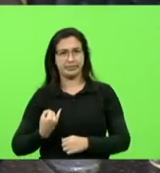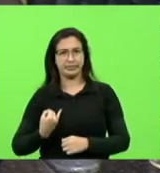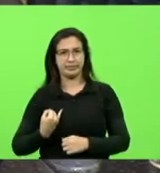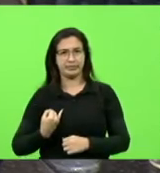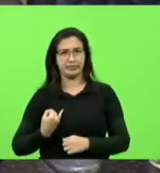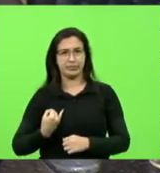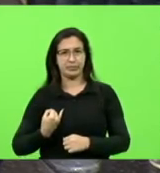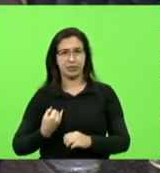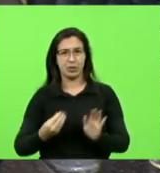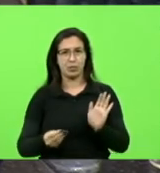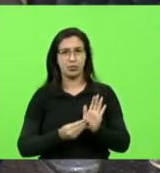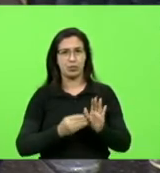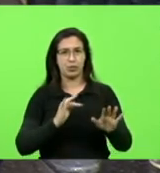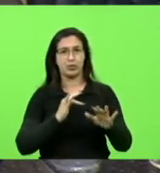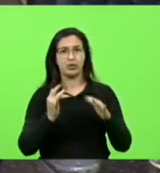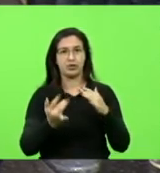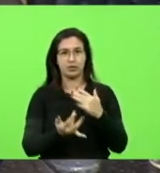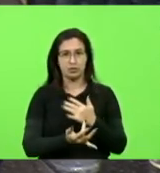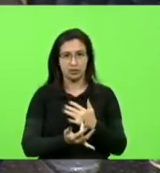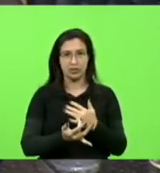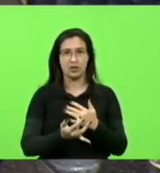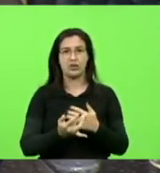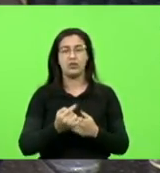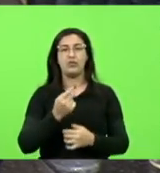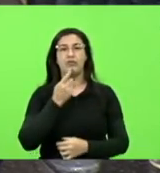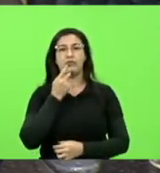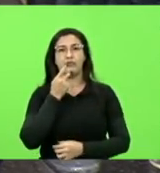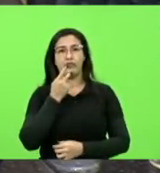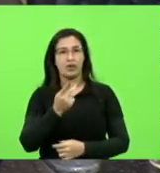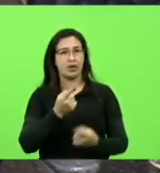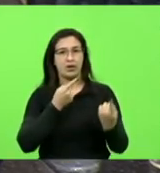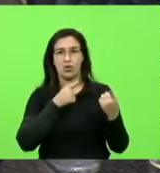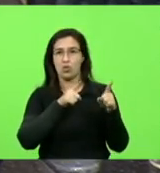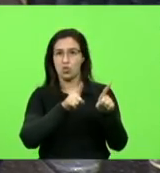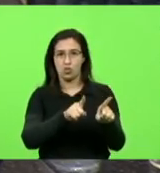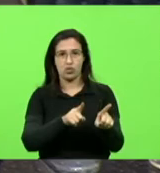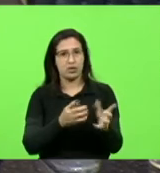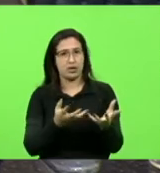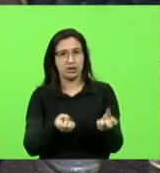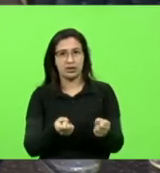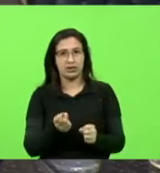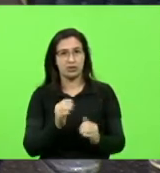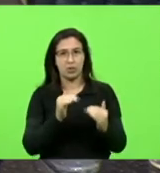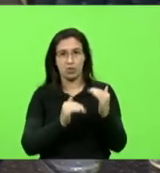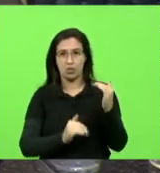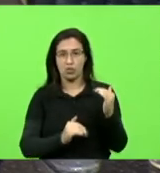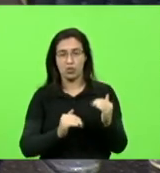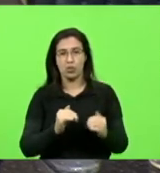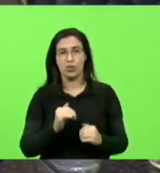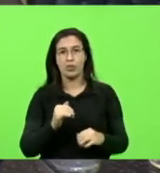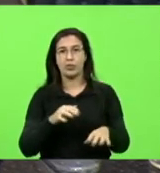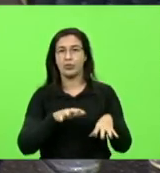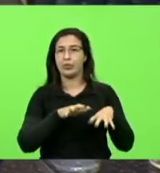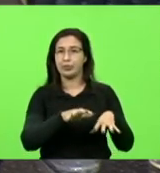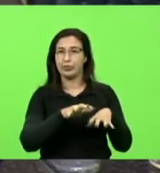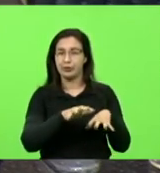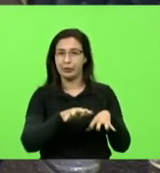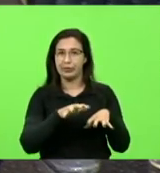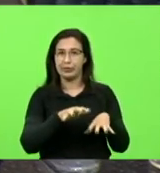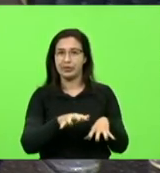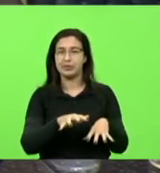nas redes sociais, fiz uma manifestação contrária a esse movimento, a